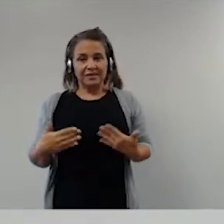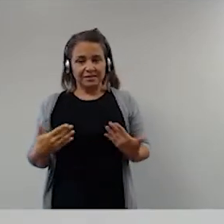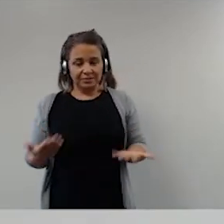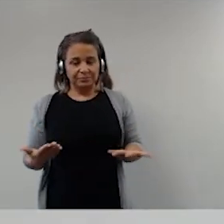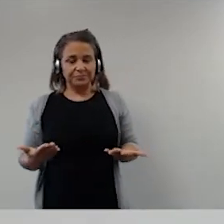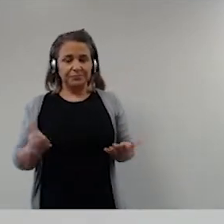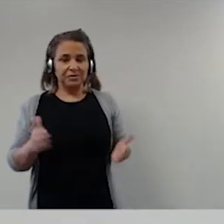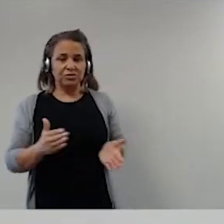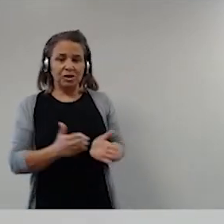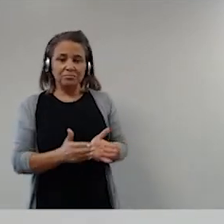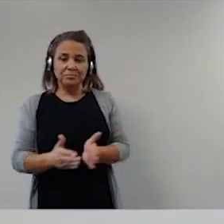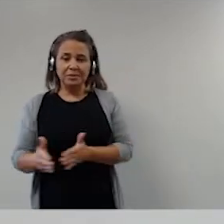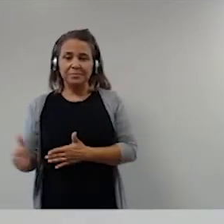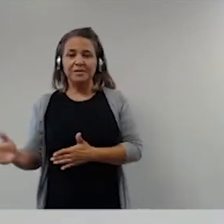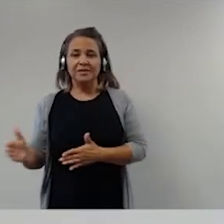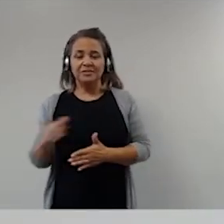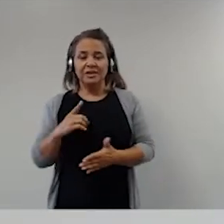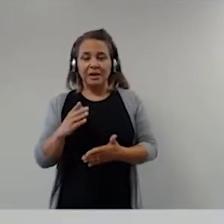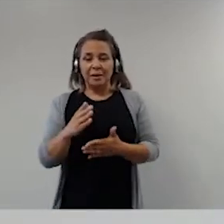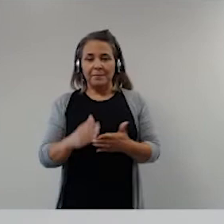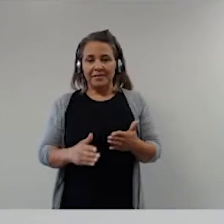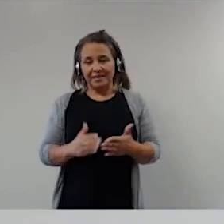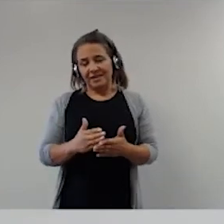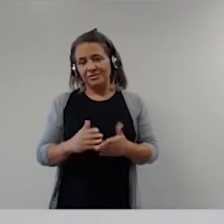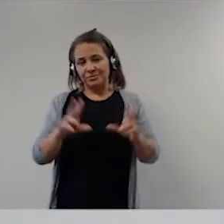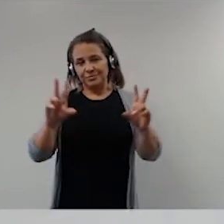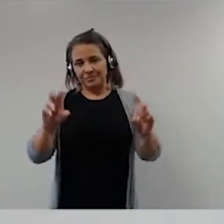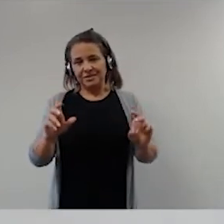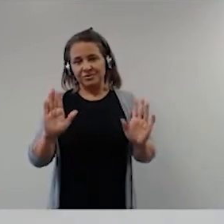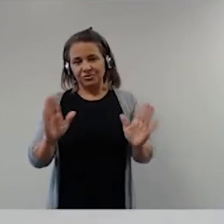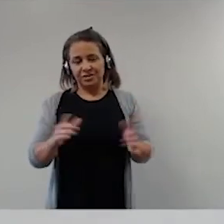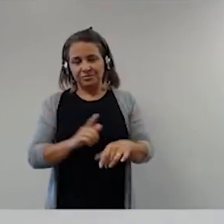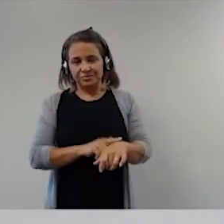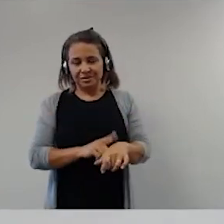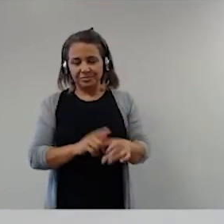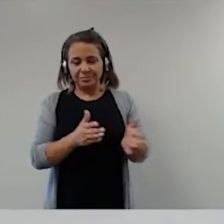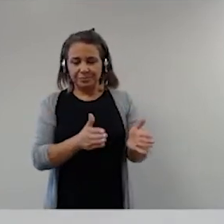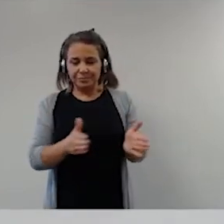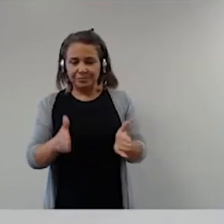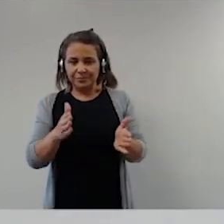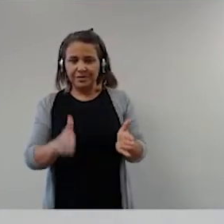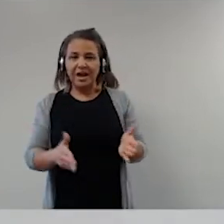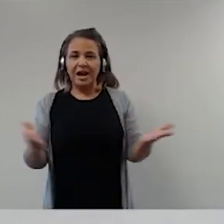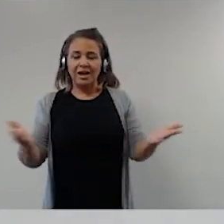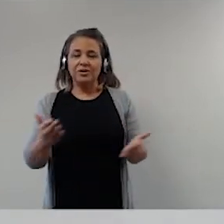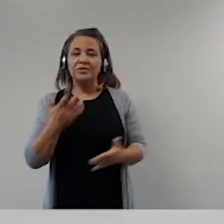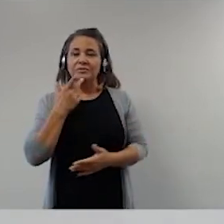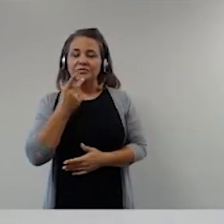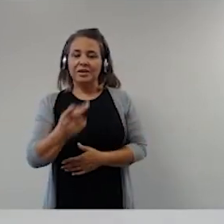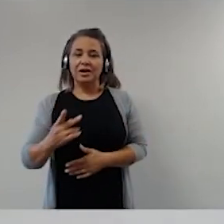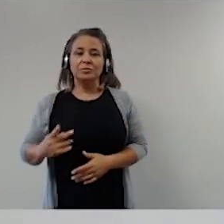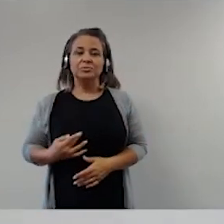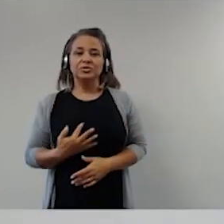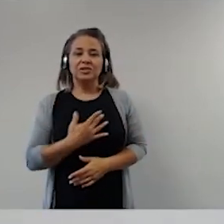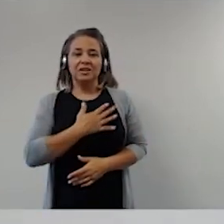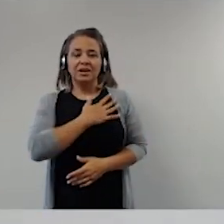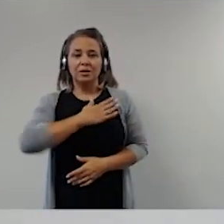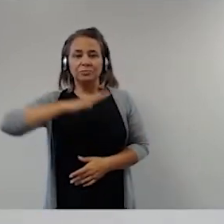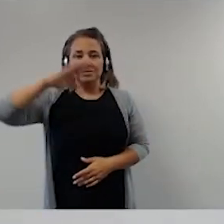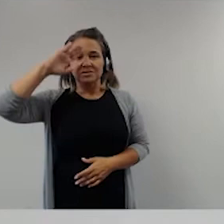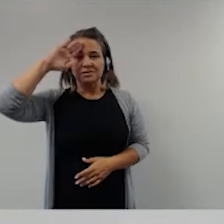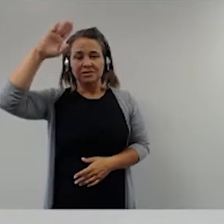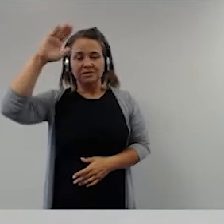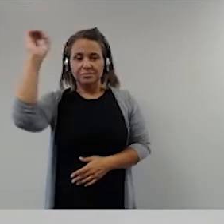encaminhando, nós já passamos da metade do nosso painel. Finalmente, vamos ouvir o general do Exército